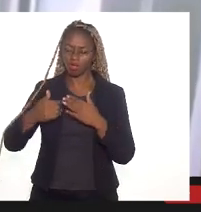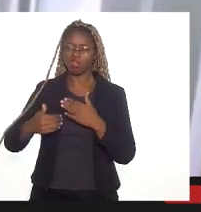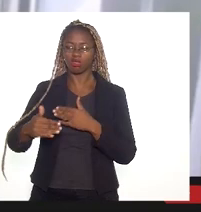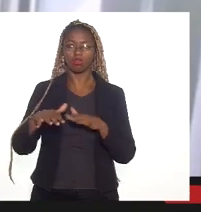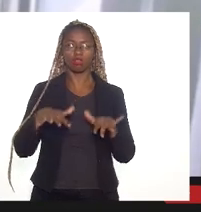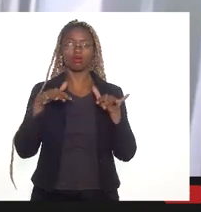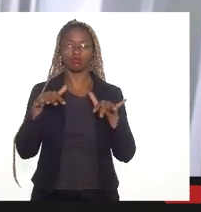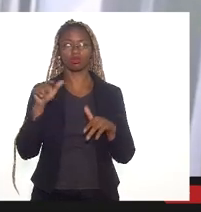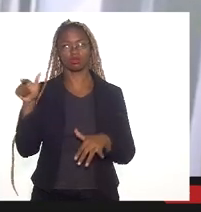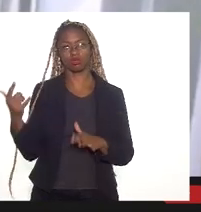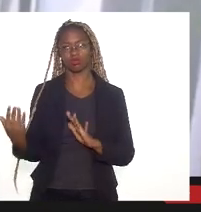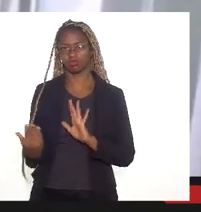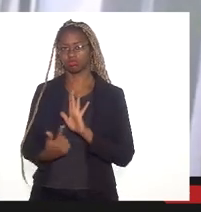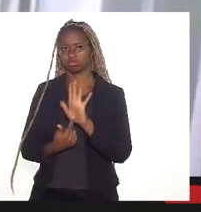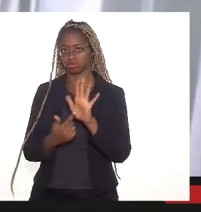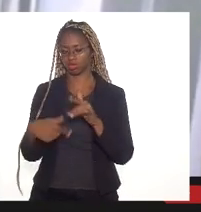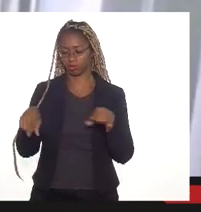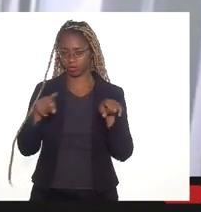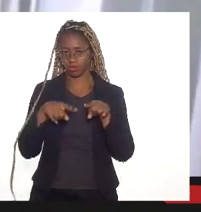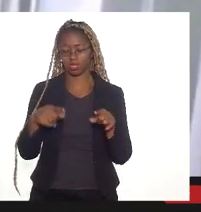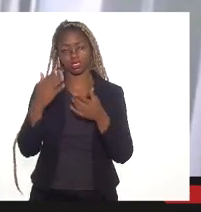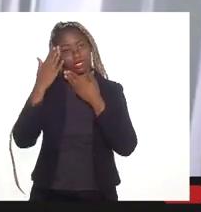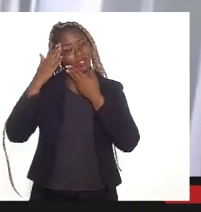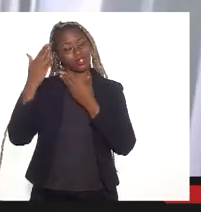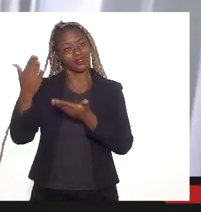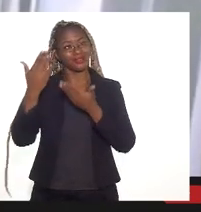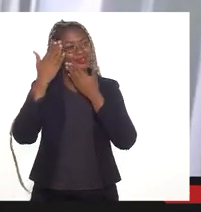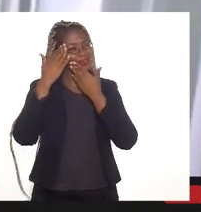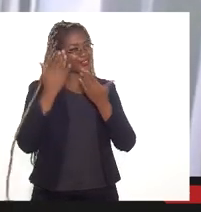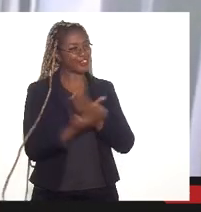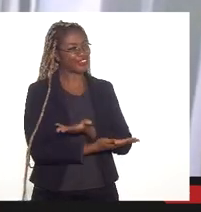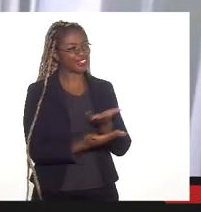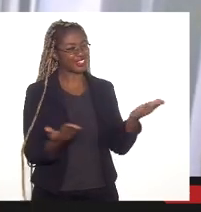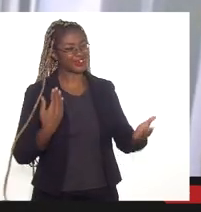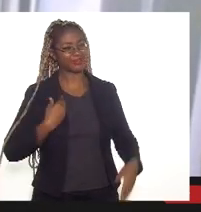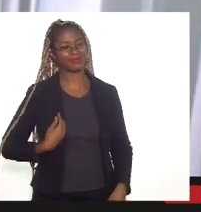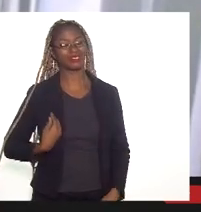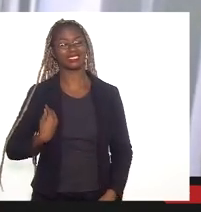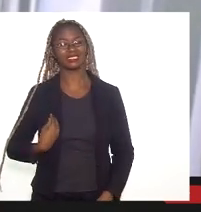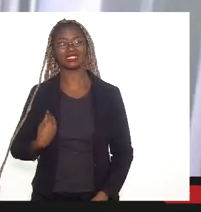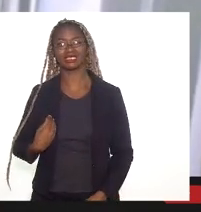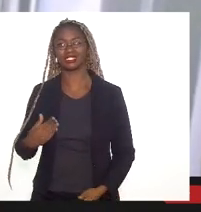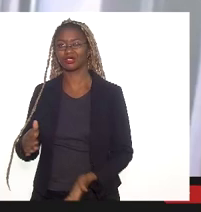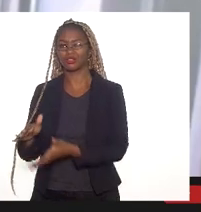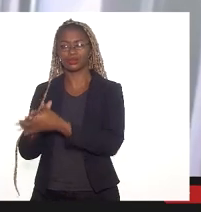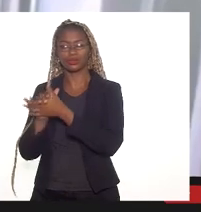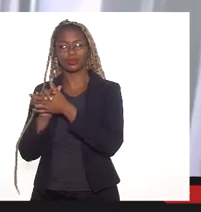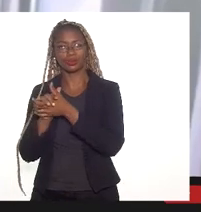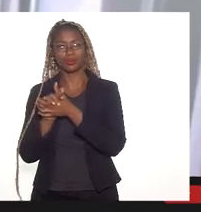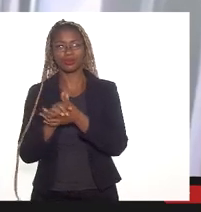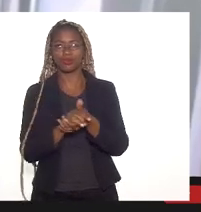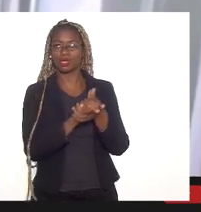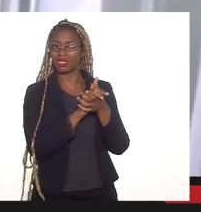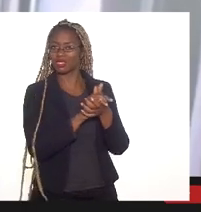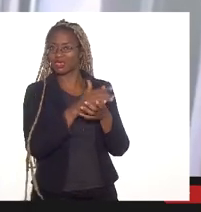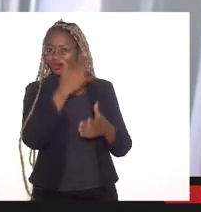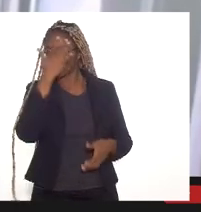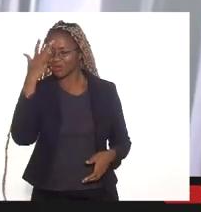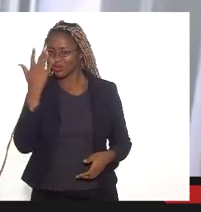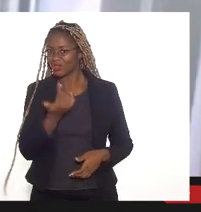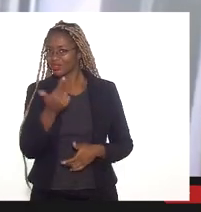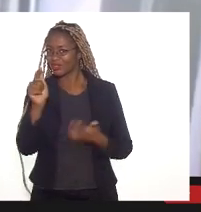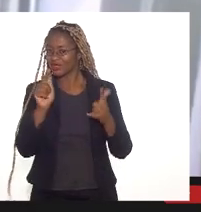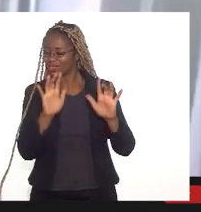audiência. Enfim, agradeço as demais presenças, a Alessandra Bentes, que eu já cumprimentei quando entrou. Enfim,